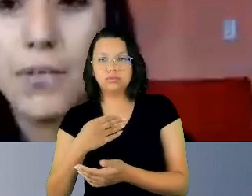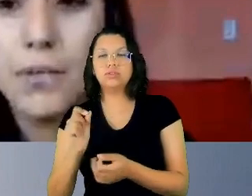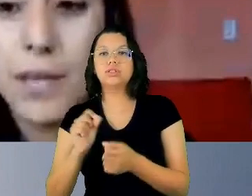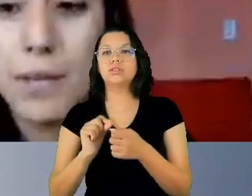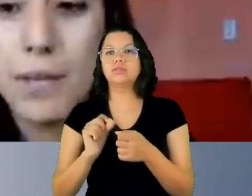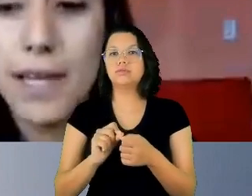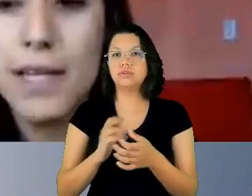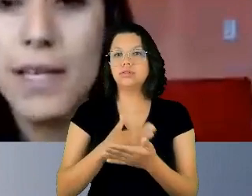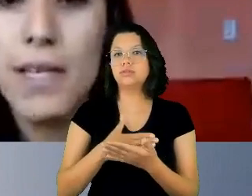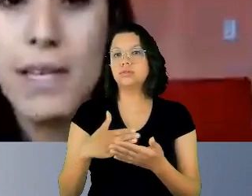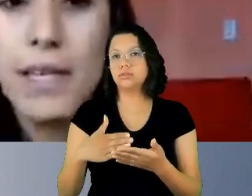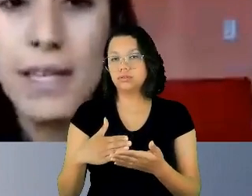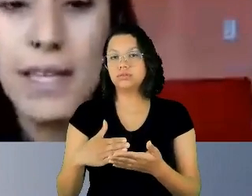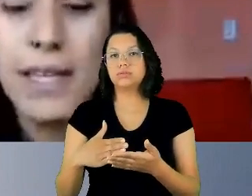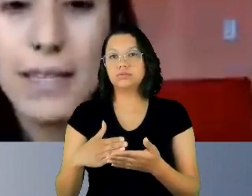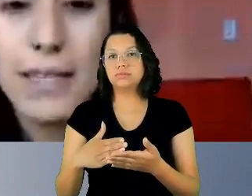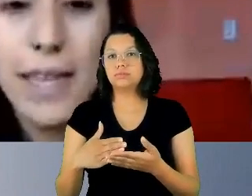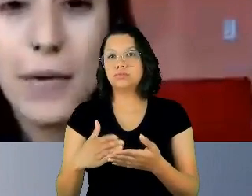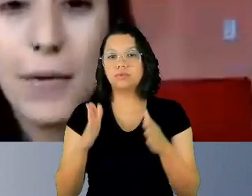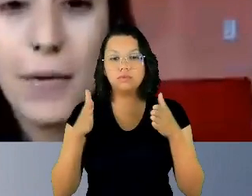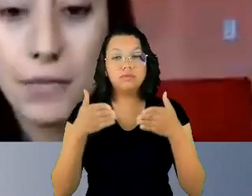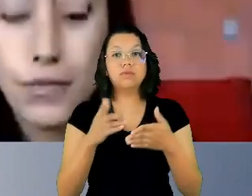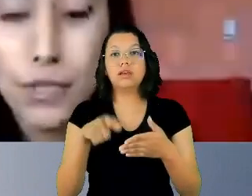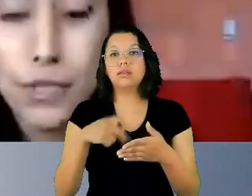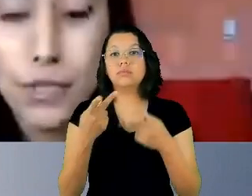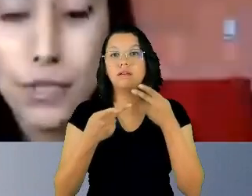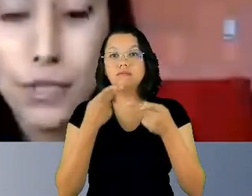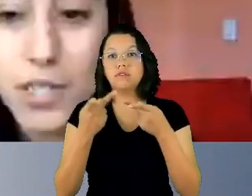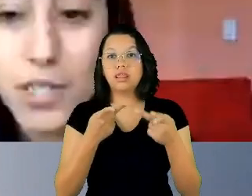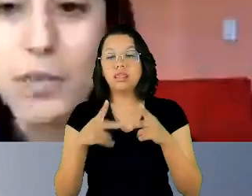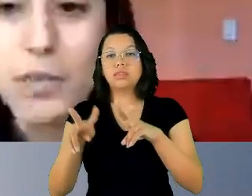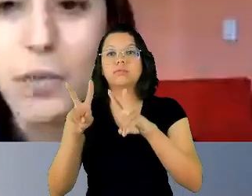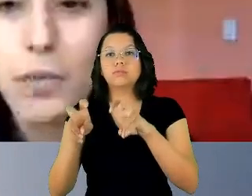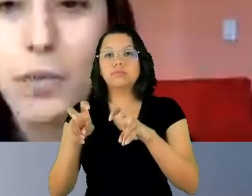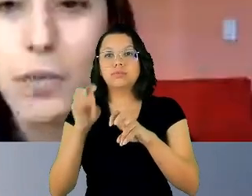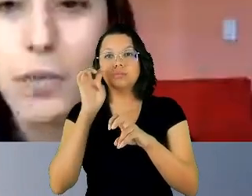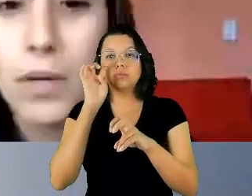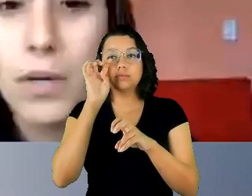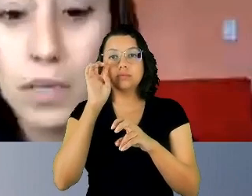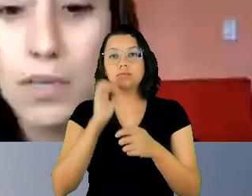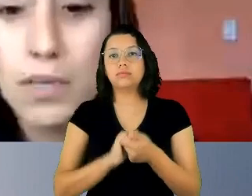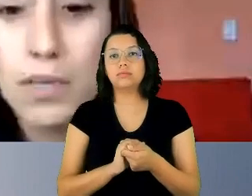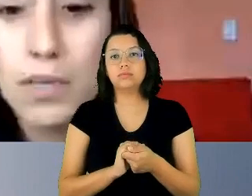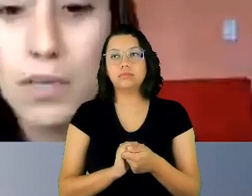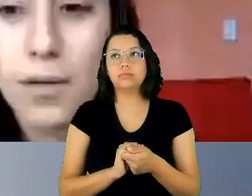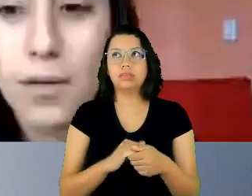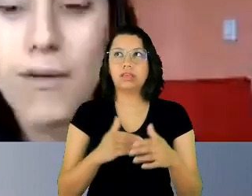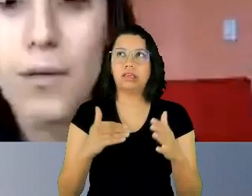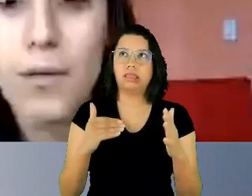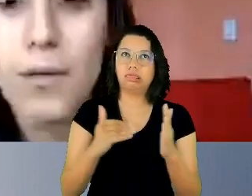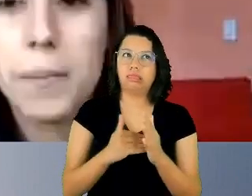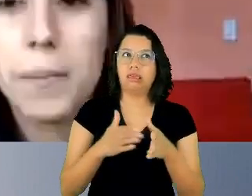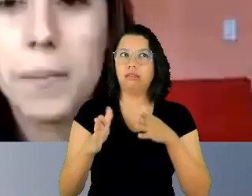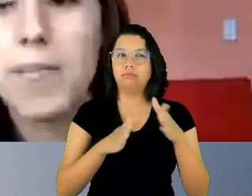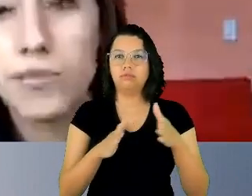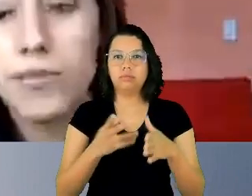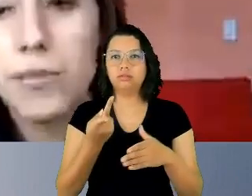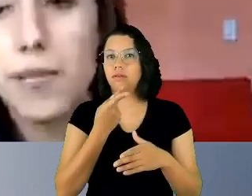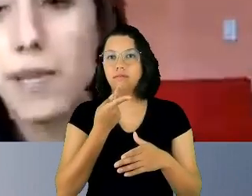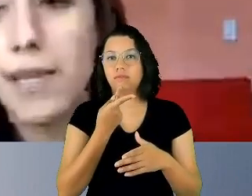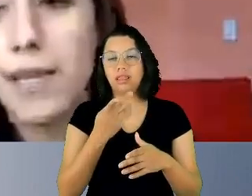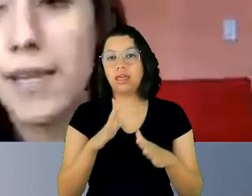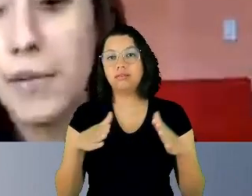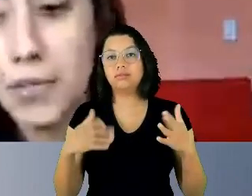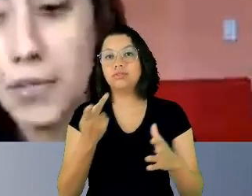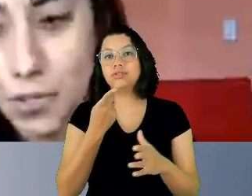falar sobre um tema que, até então, era não dito. A gente mencionava e usava muito a palavra assédio